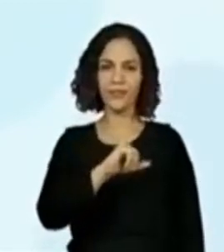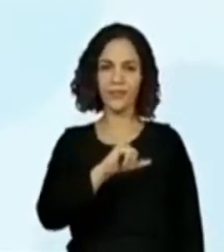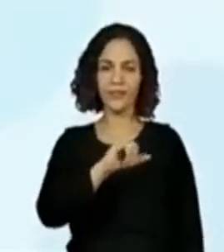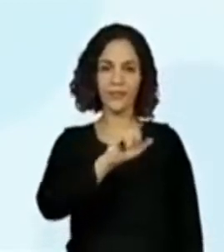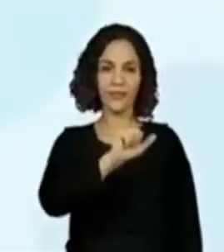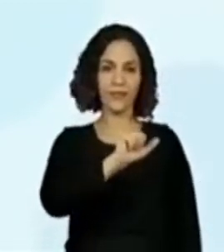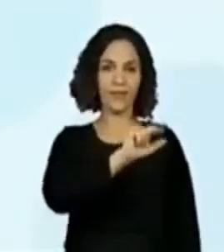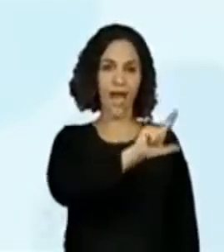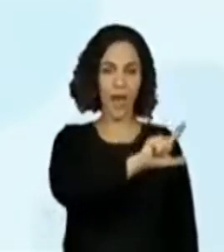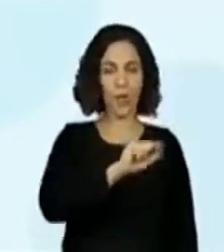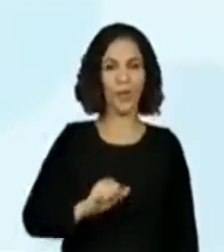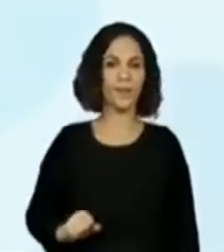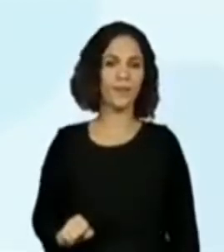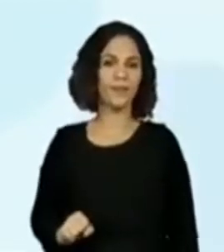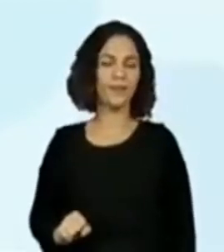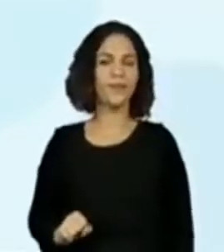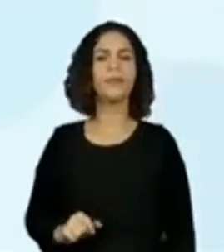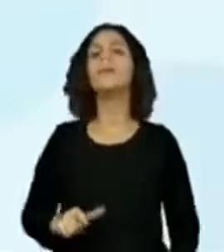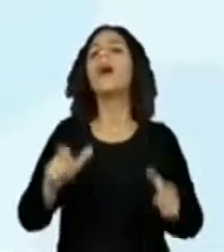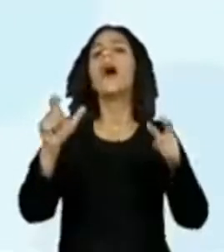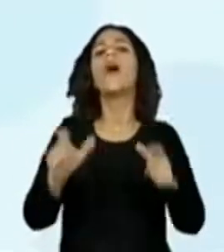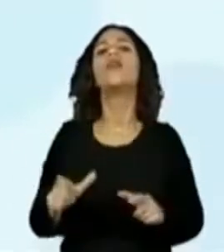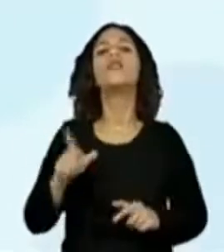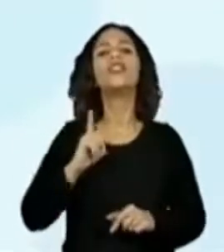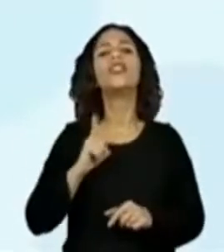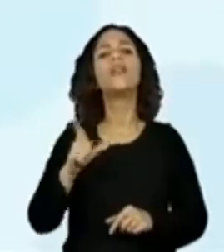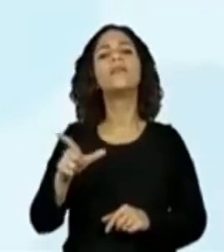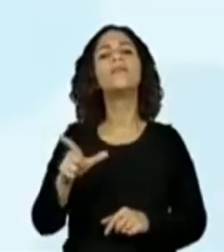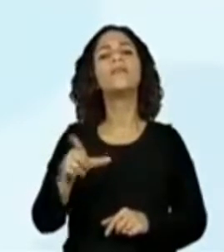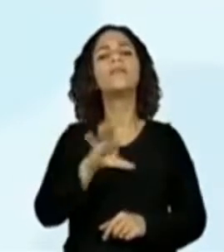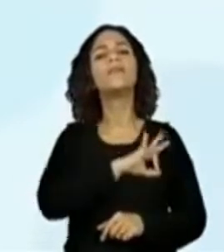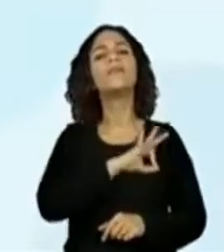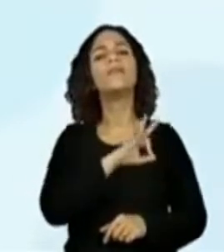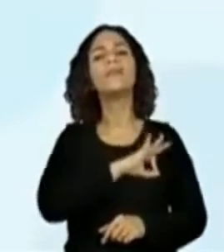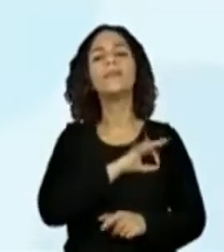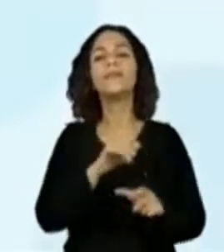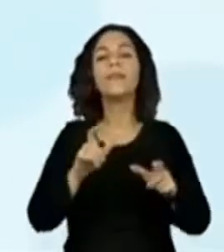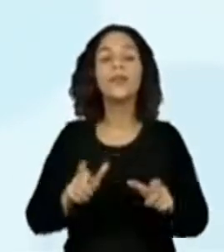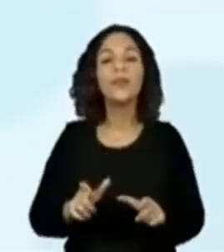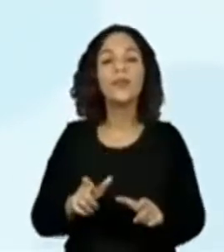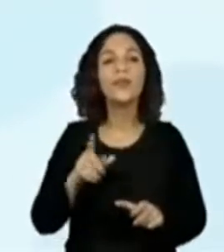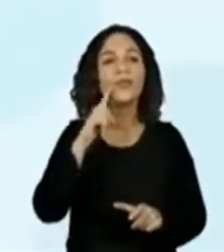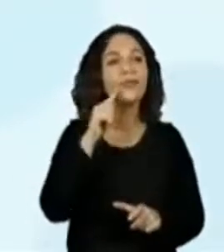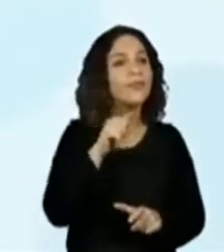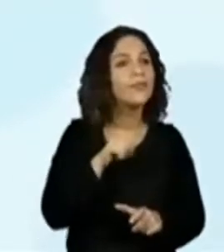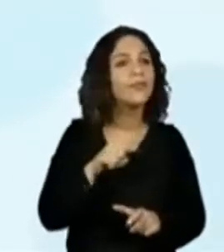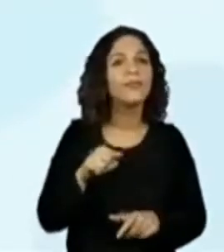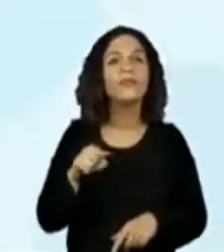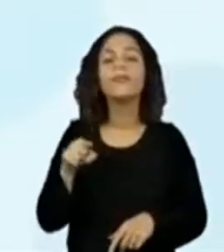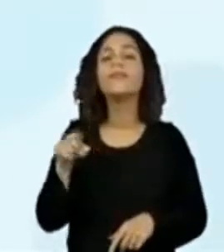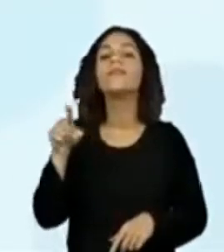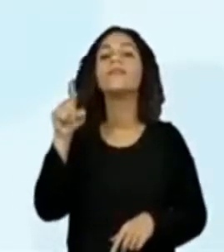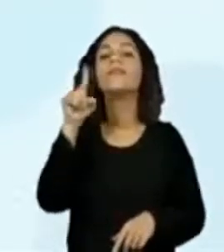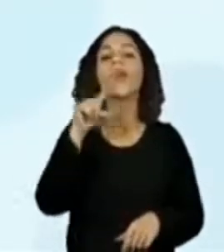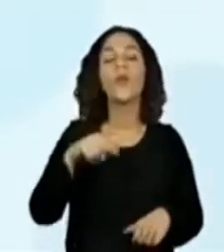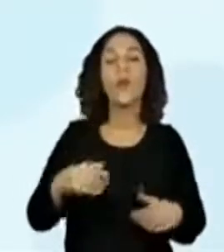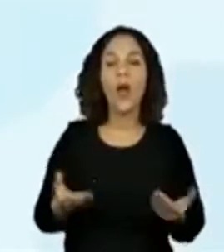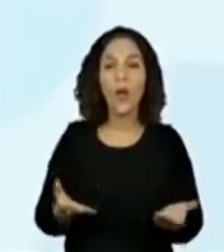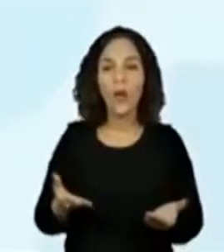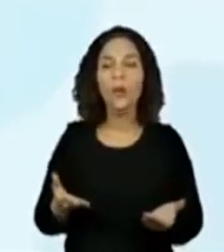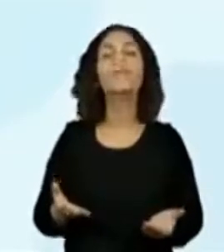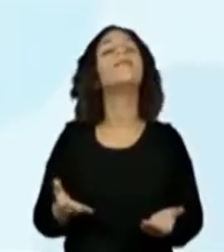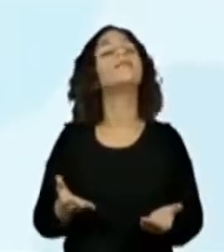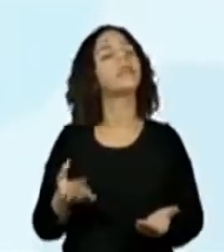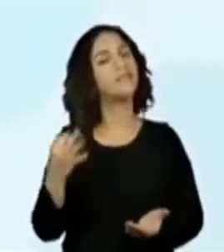-I-A-L. Onde eu encontro o policial? Em qual número dessas imagens? Que número que eu vou encontrar o policial? Na